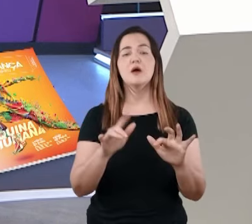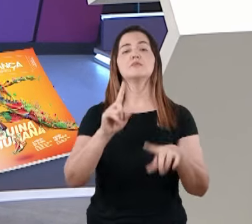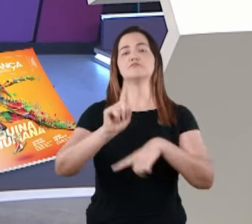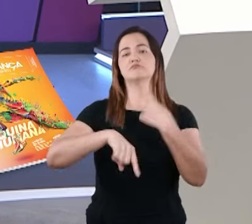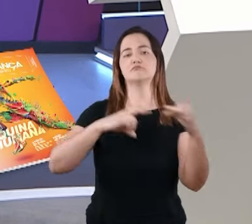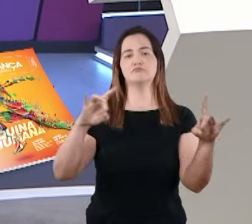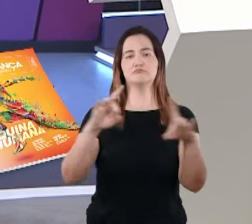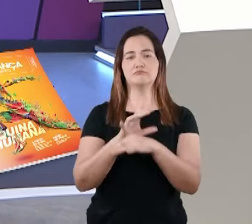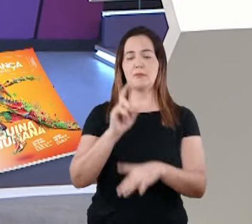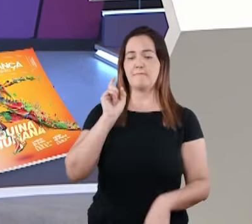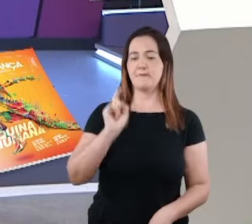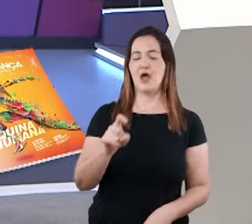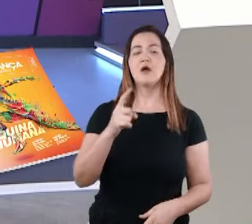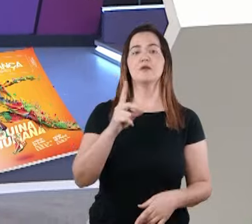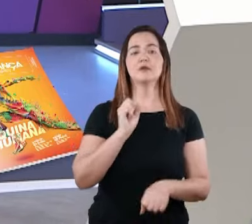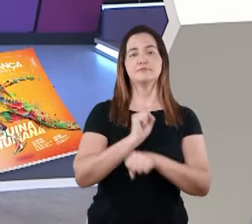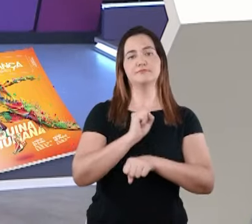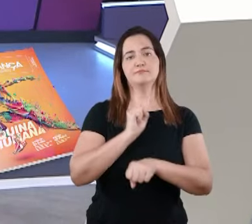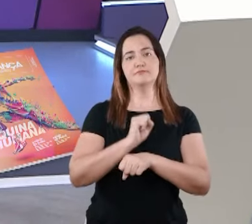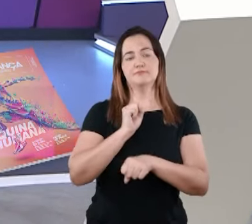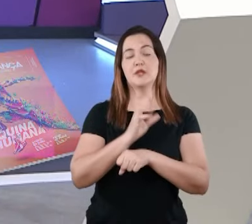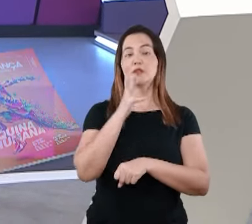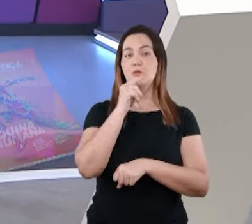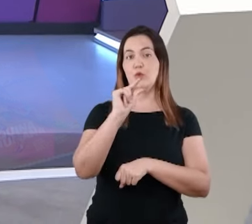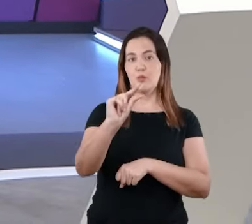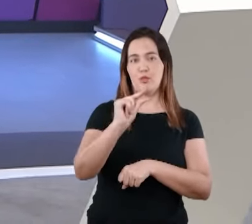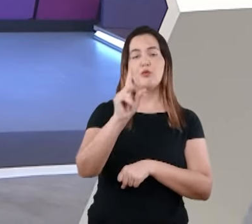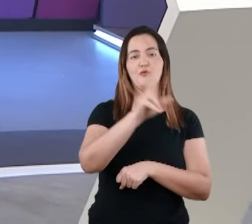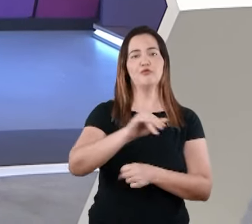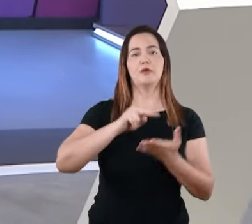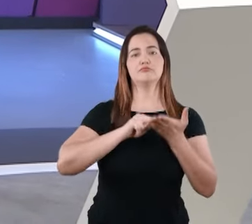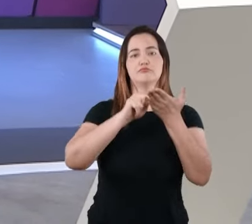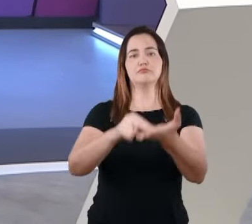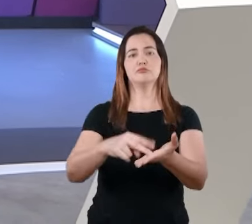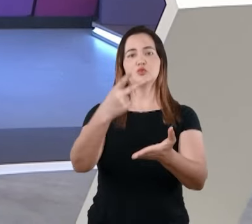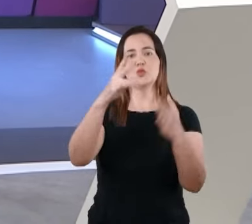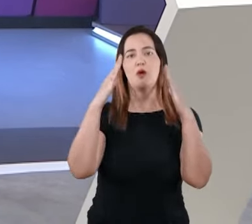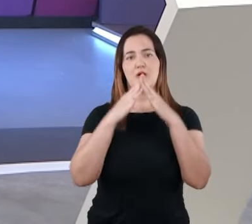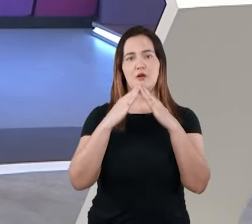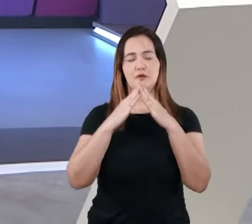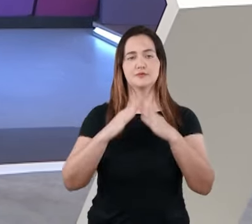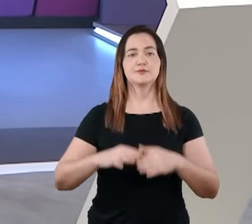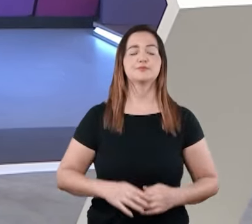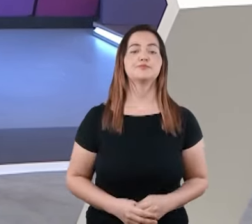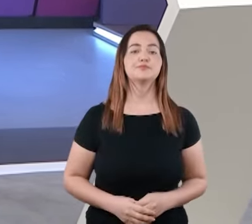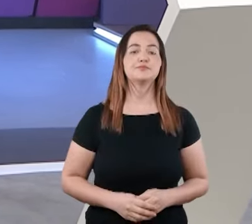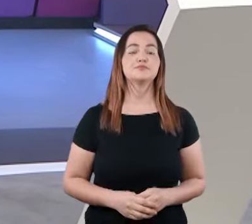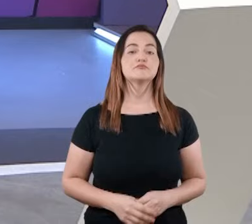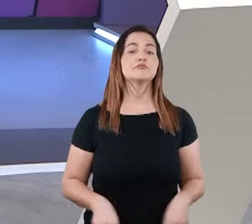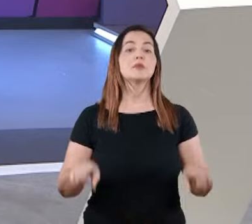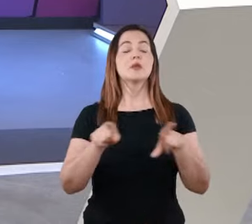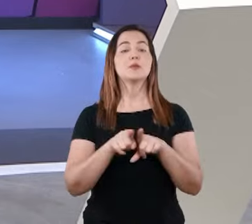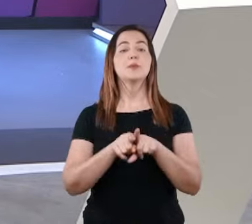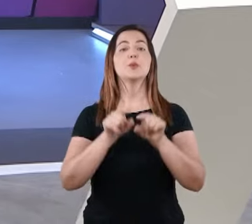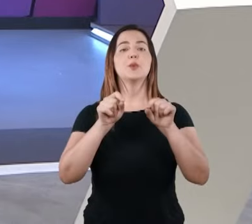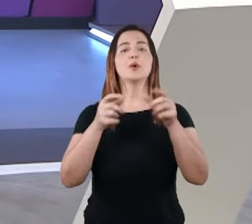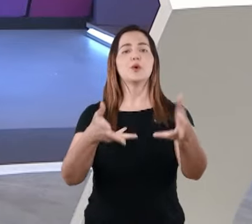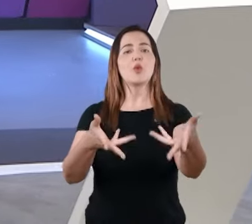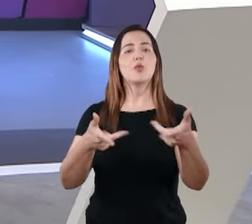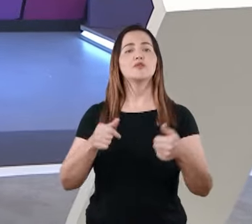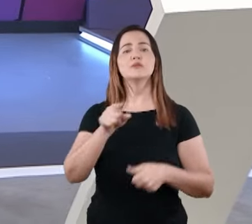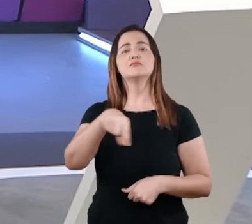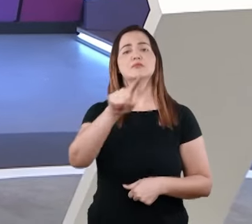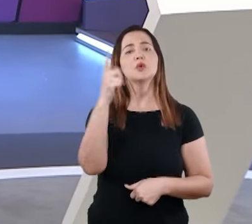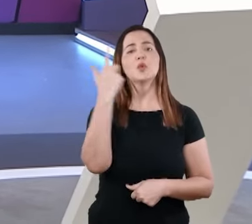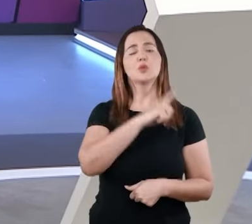enviemos gratuitamente esse material para a sua casa. Tá bom? Então, segundo ponto importante, antes de entrarmos no tema de hoje, eu quero